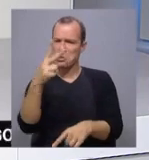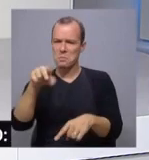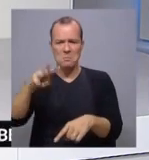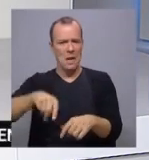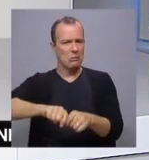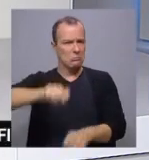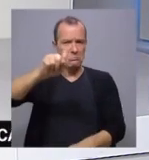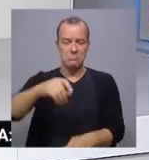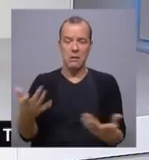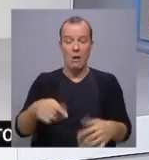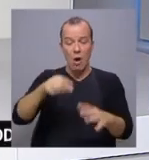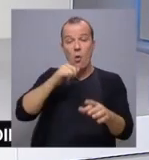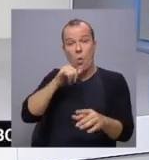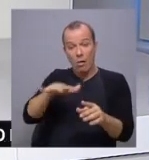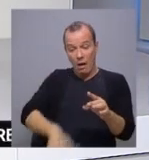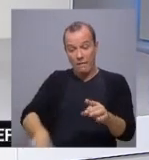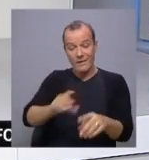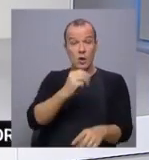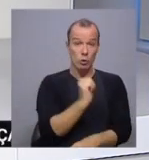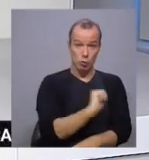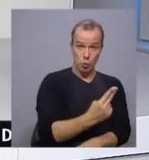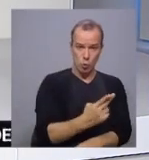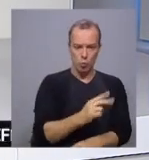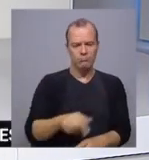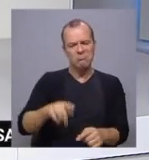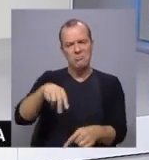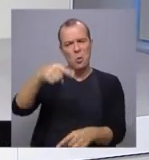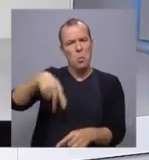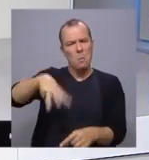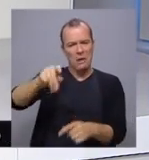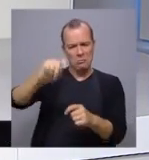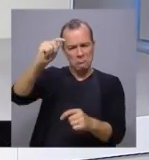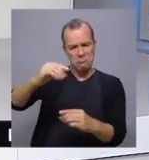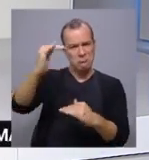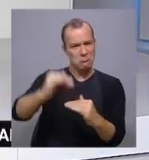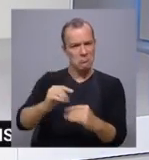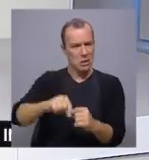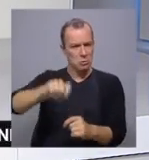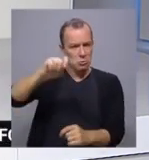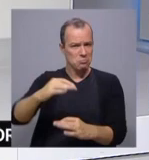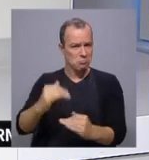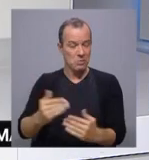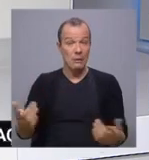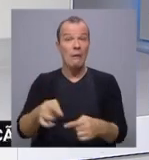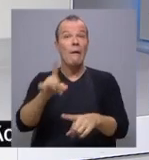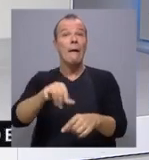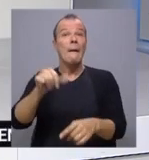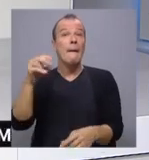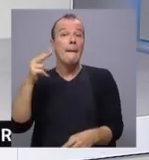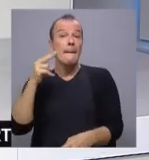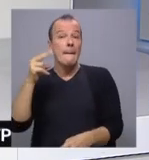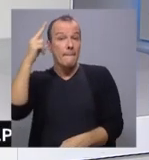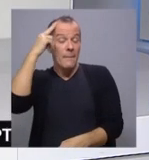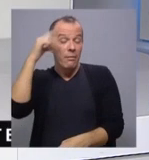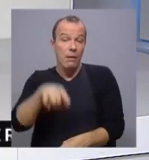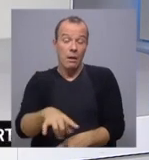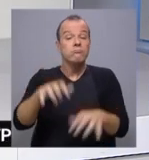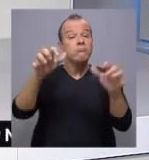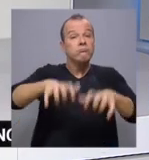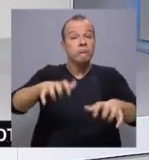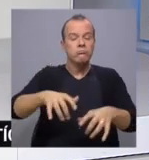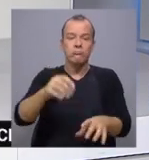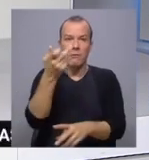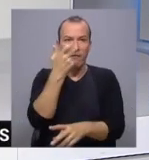costa sul do Algarve as ondas serão de sudoeste inferiores a 1 metro. Para o arquipélago da Madeira também muita nebulosidade, período de chuva